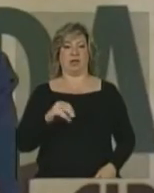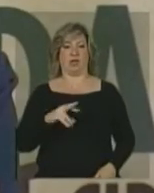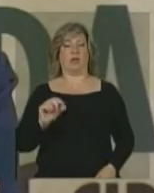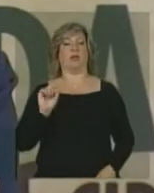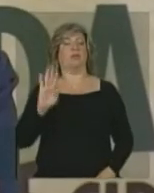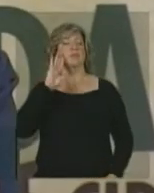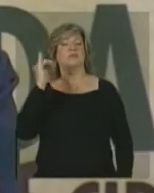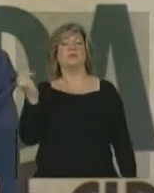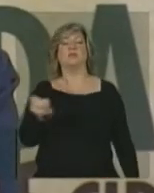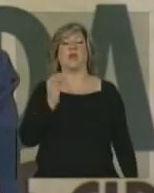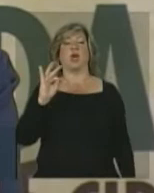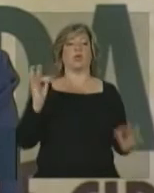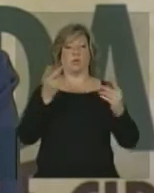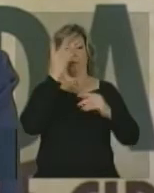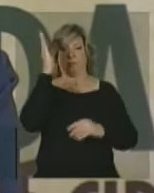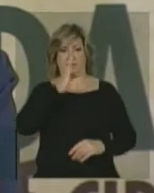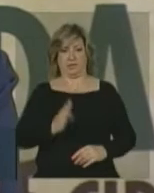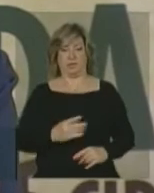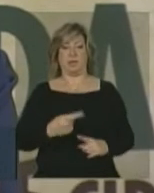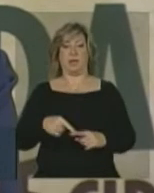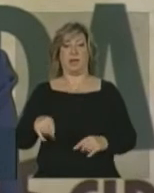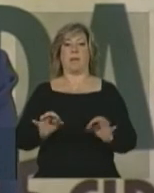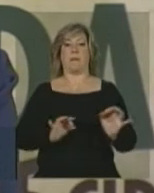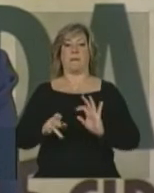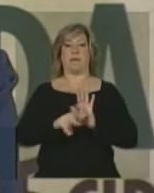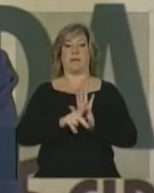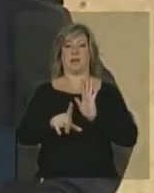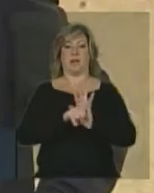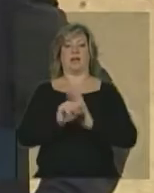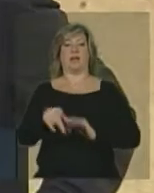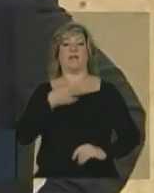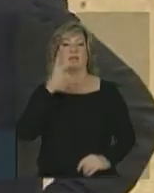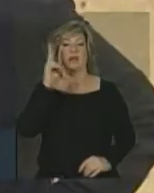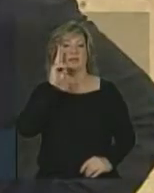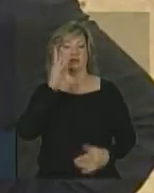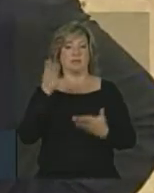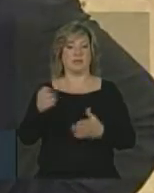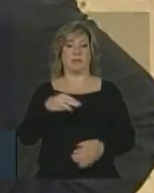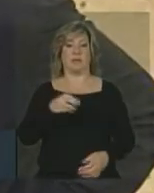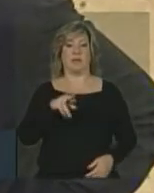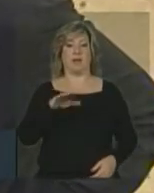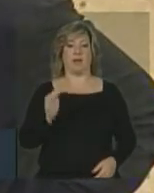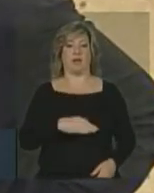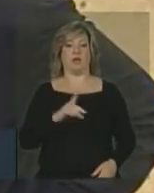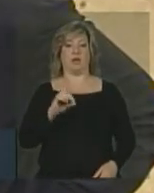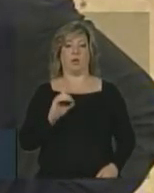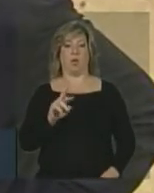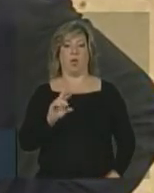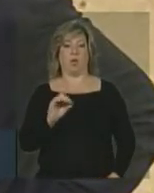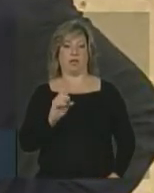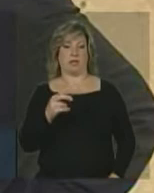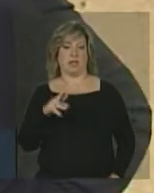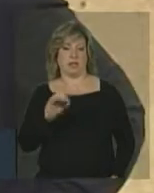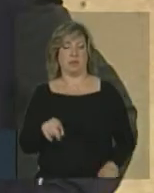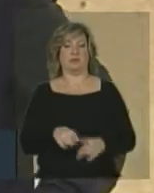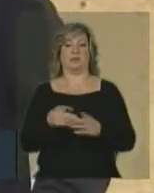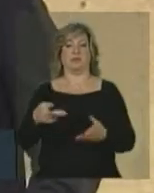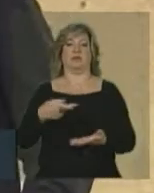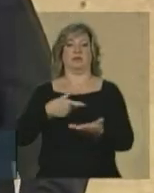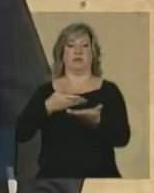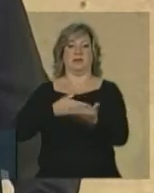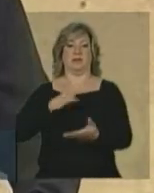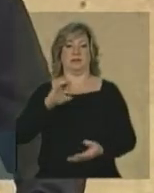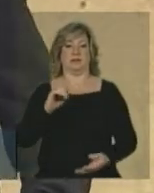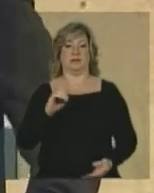brasileiros, que é o projeto de lei que disciplina, minha querida companheira Maria do Rosário, meu querido companheiro de Ministério, Celso Amorim,